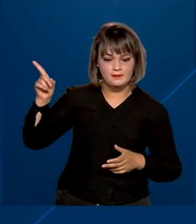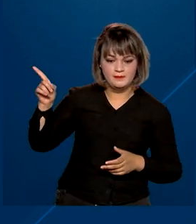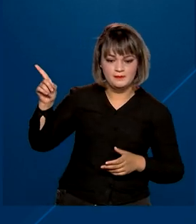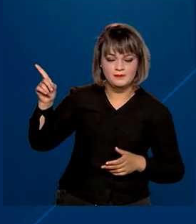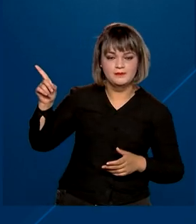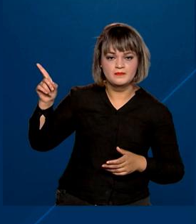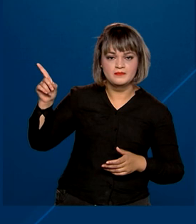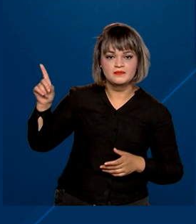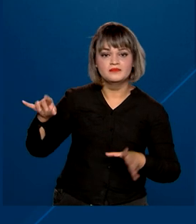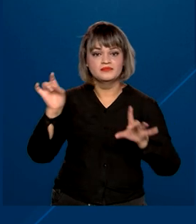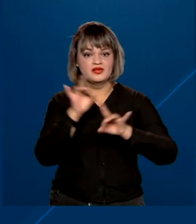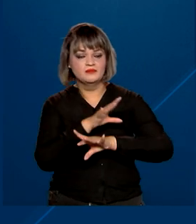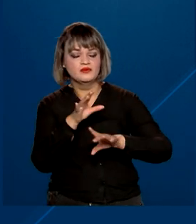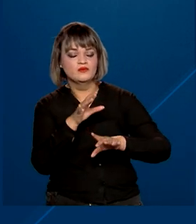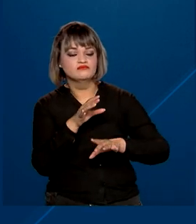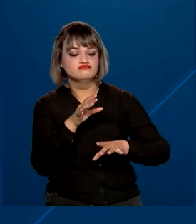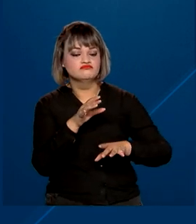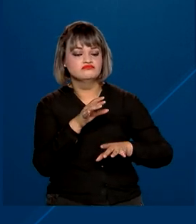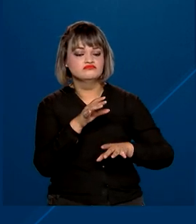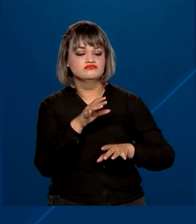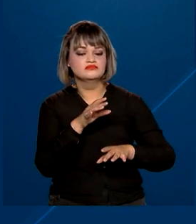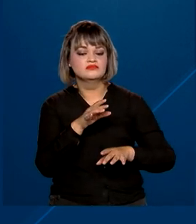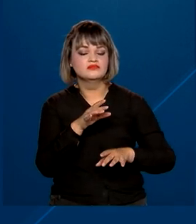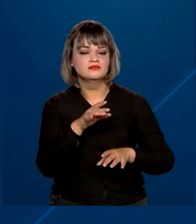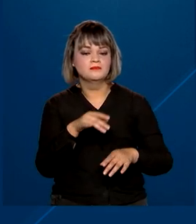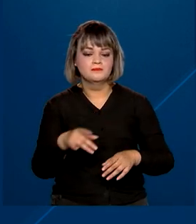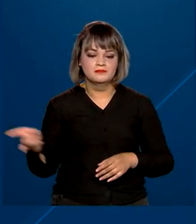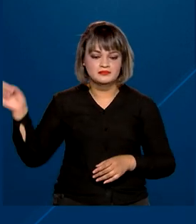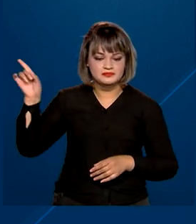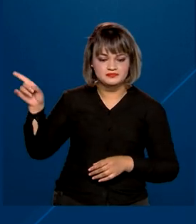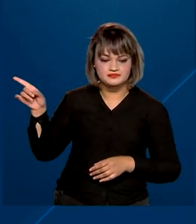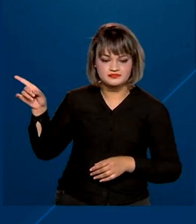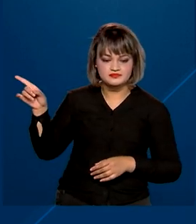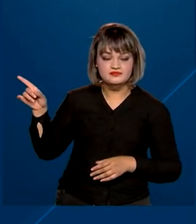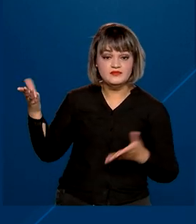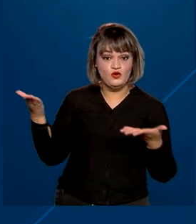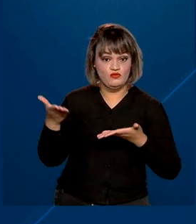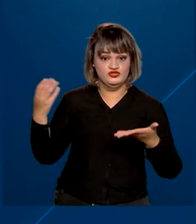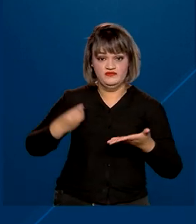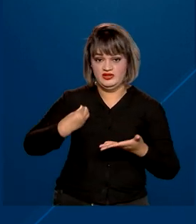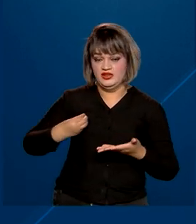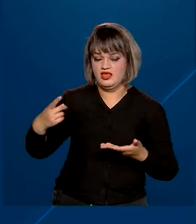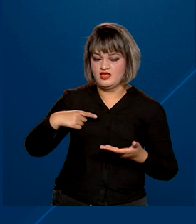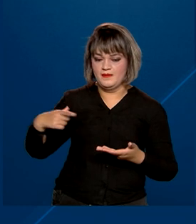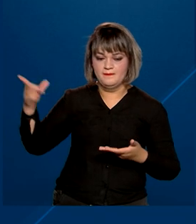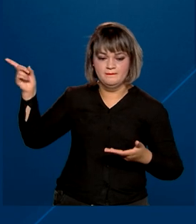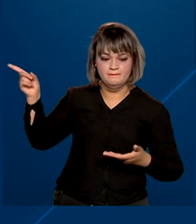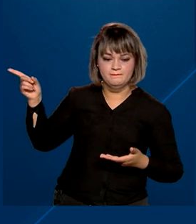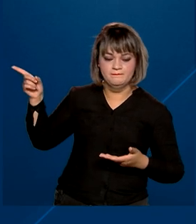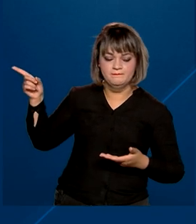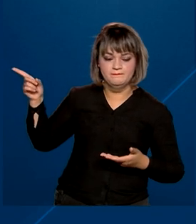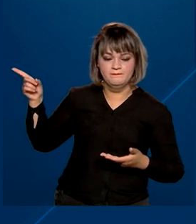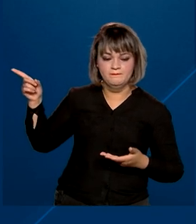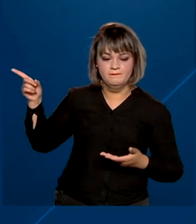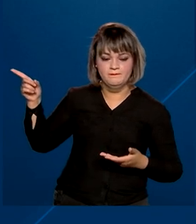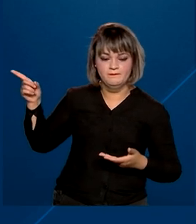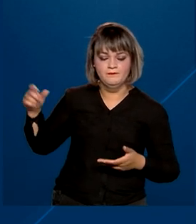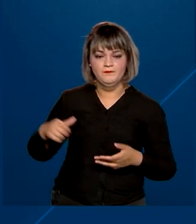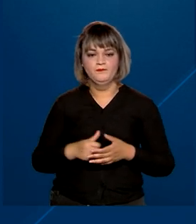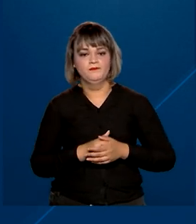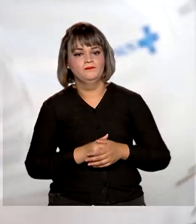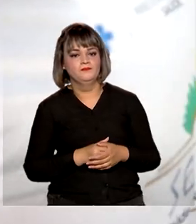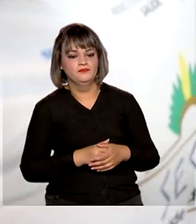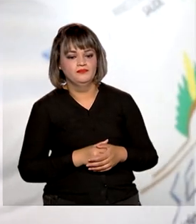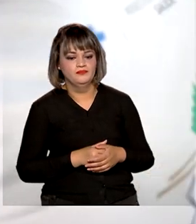projetos de reforma ou ampliação de estruturas existentes. Atualmente, 76 obras estão em